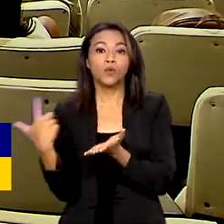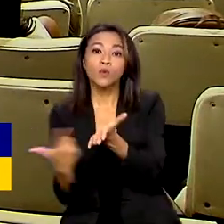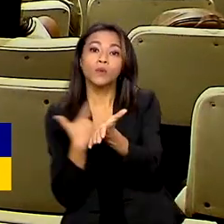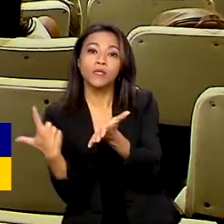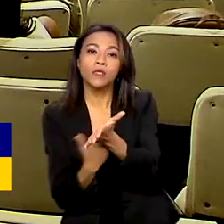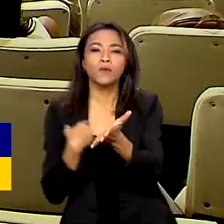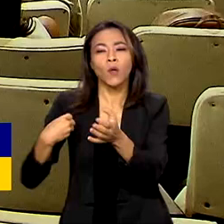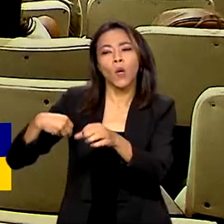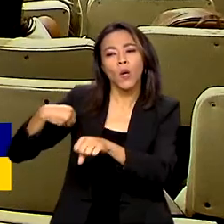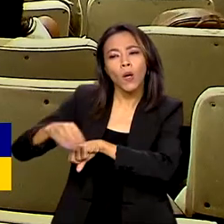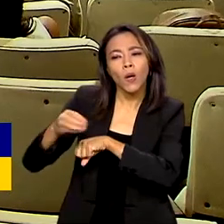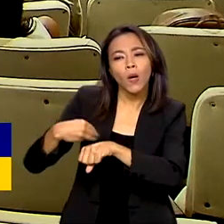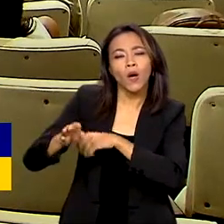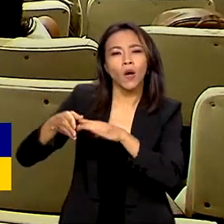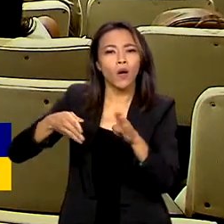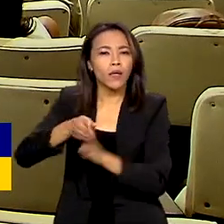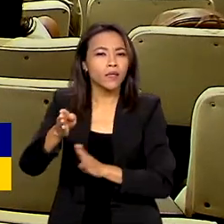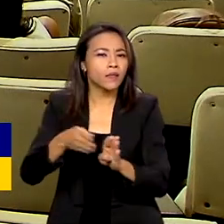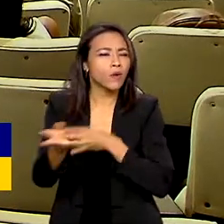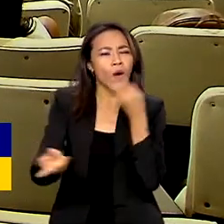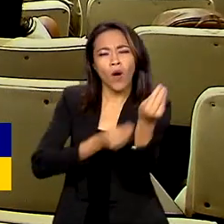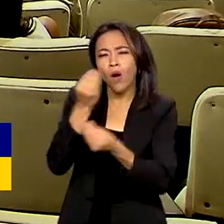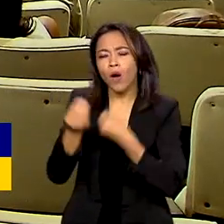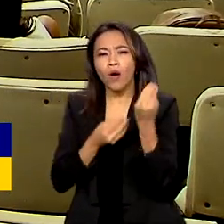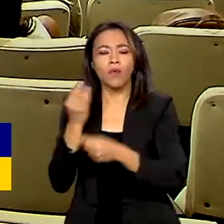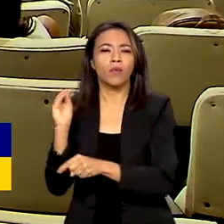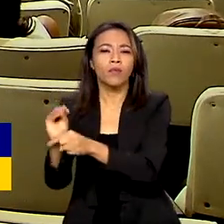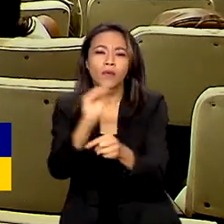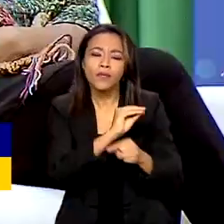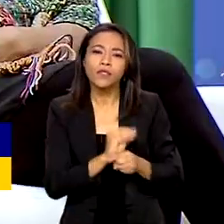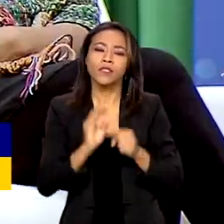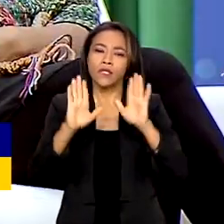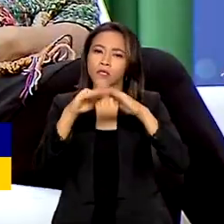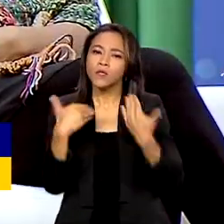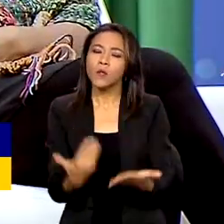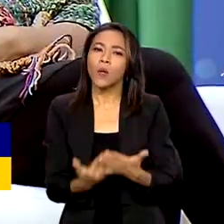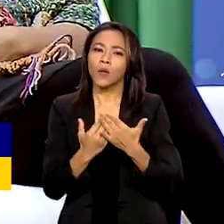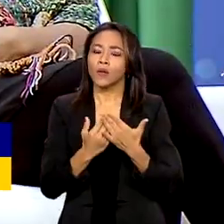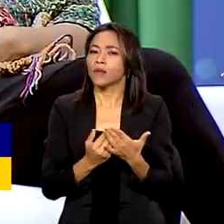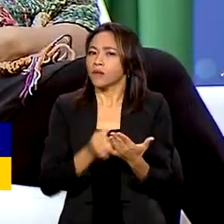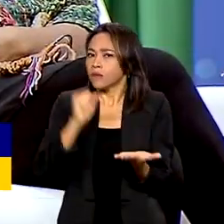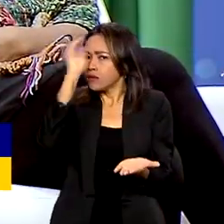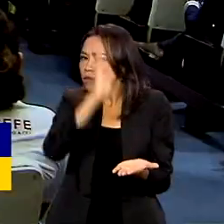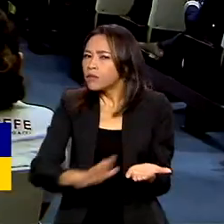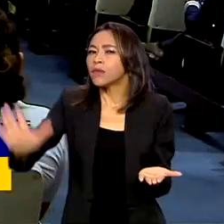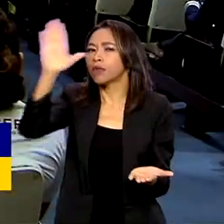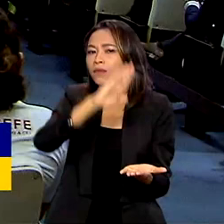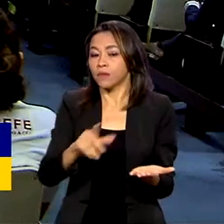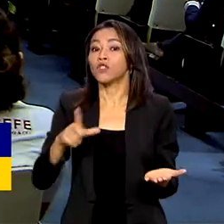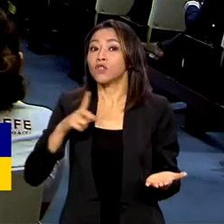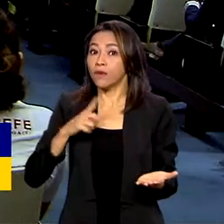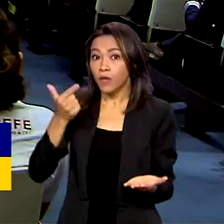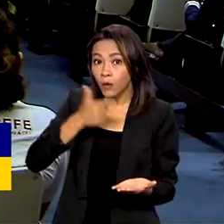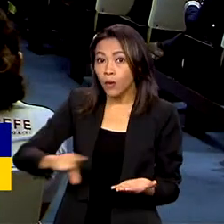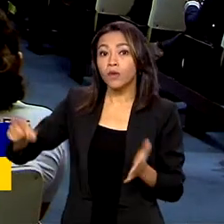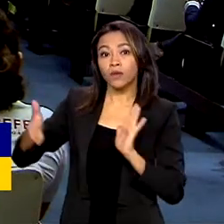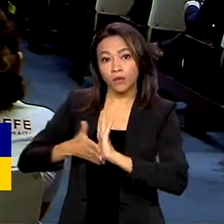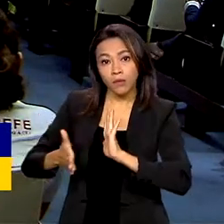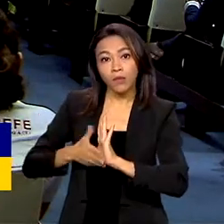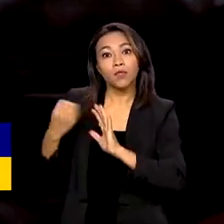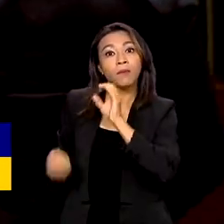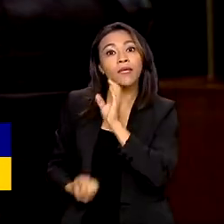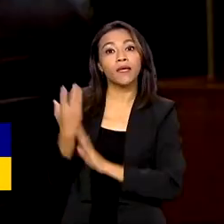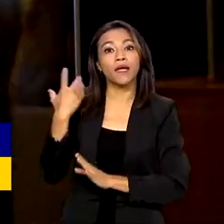de como proteger o ambiente escolar em todo o país. Tiveram também ações para a criação de canais de